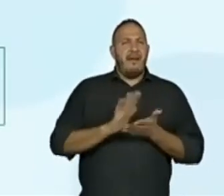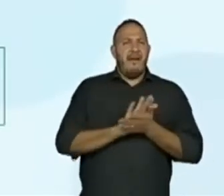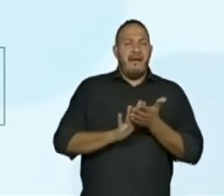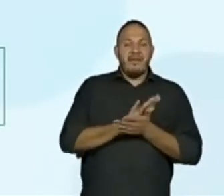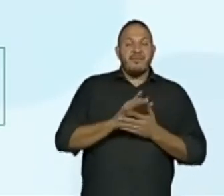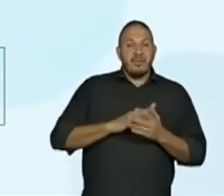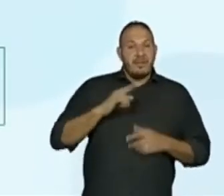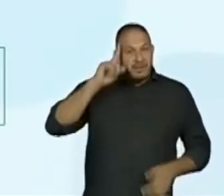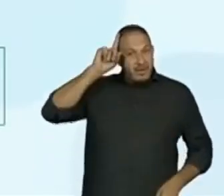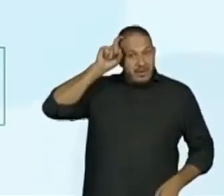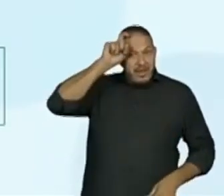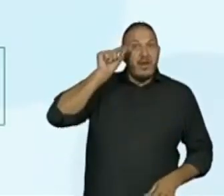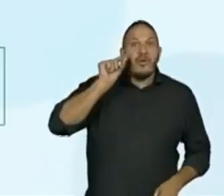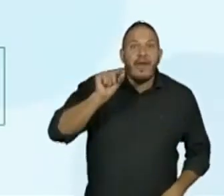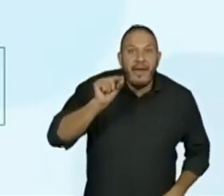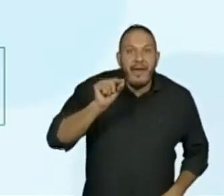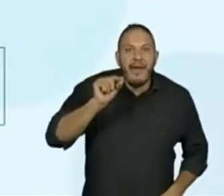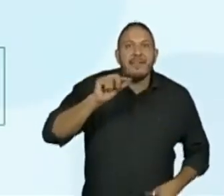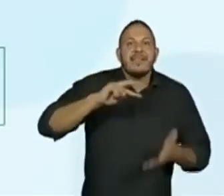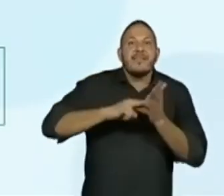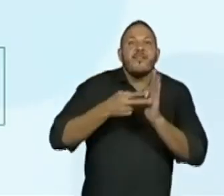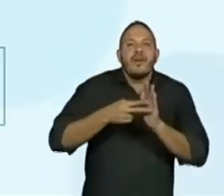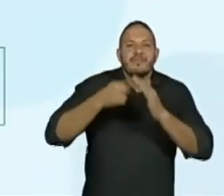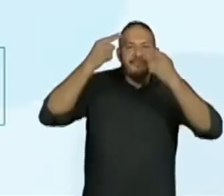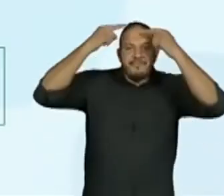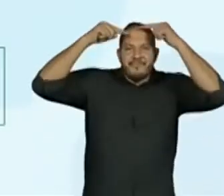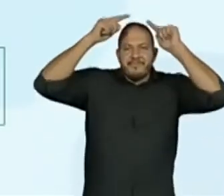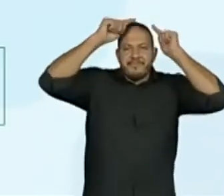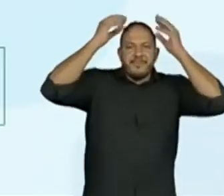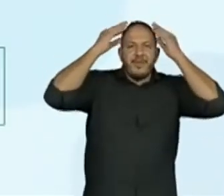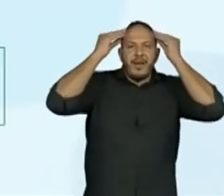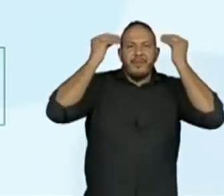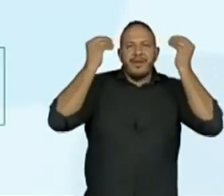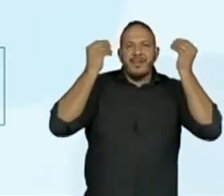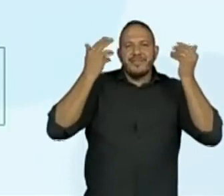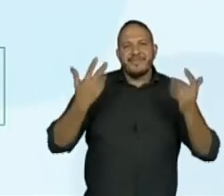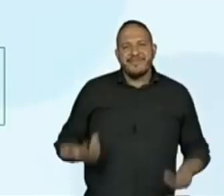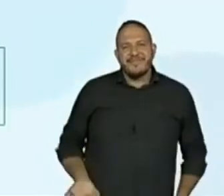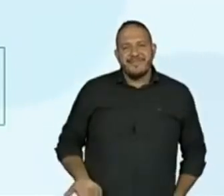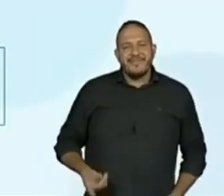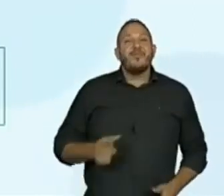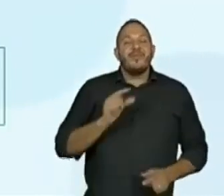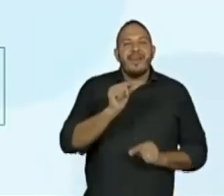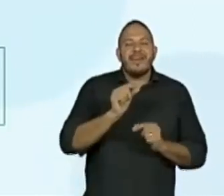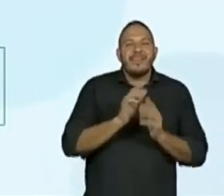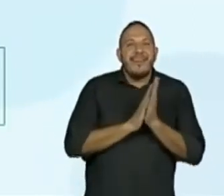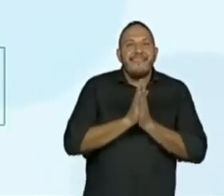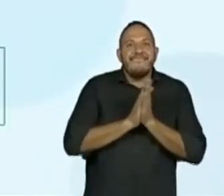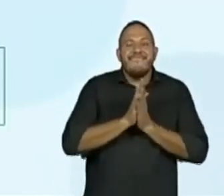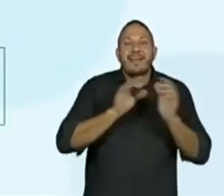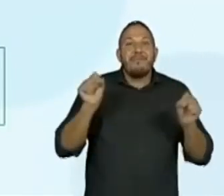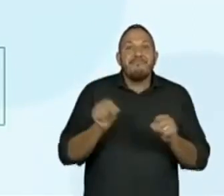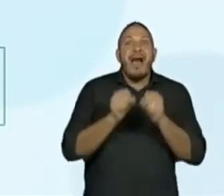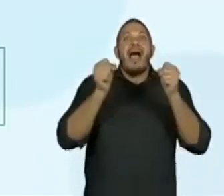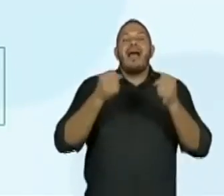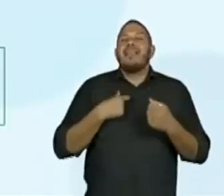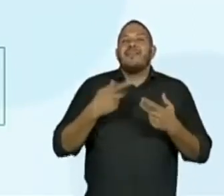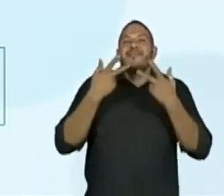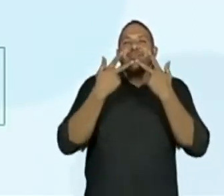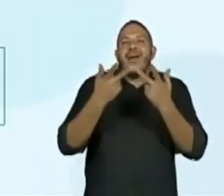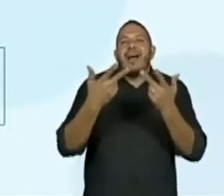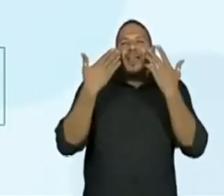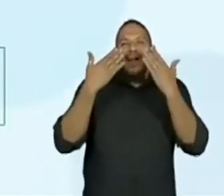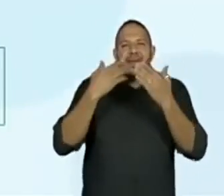Porque o caracol era do cabelo. Que expectativa que ele quebra. Revela que o